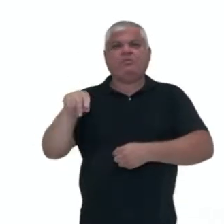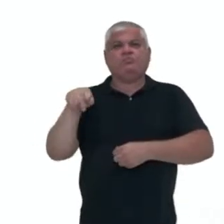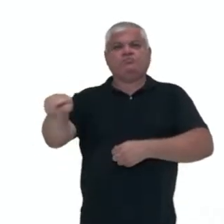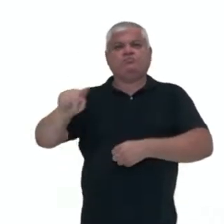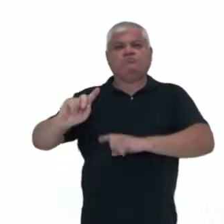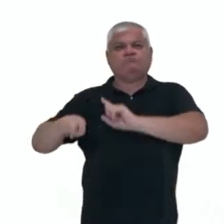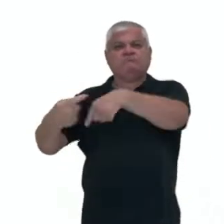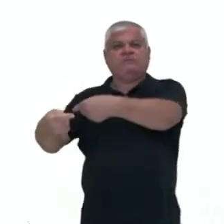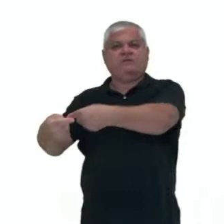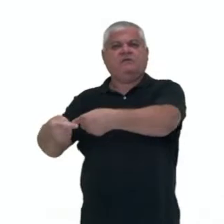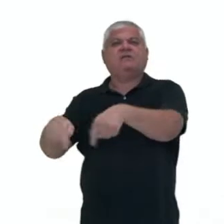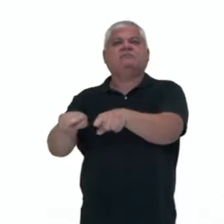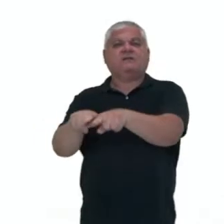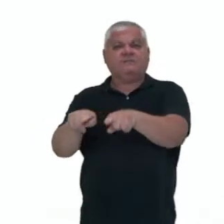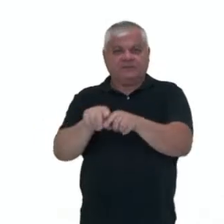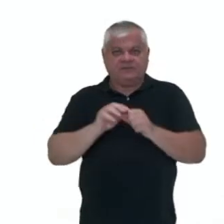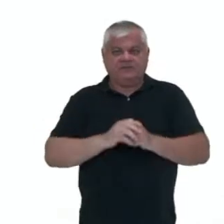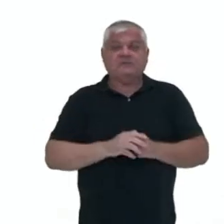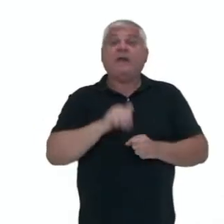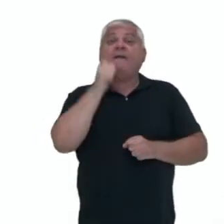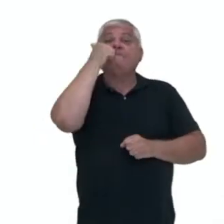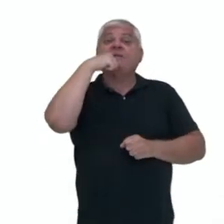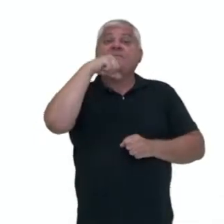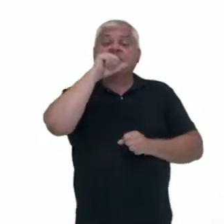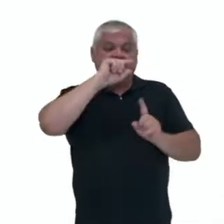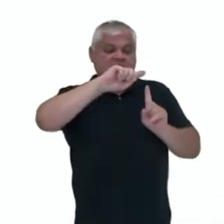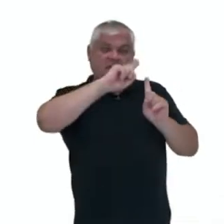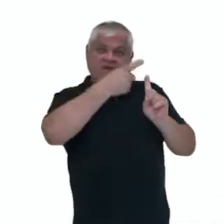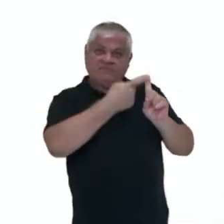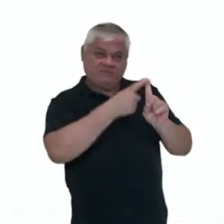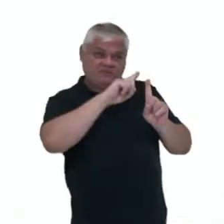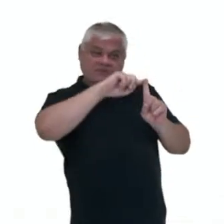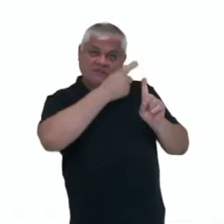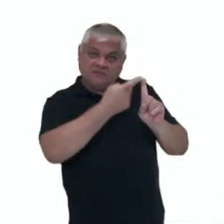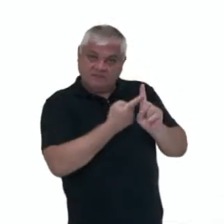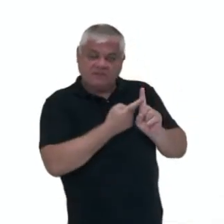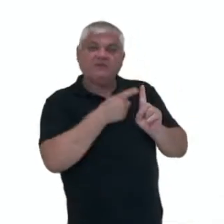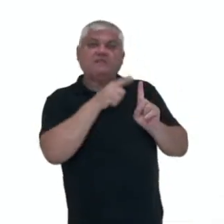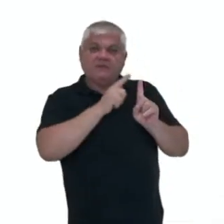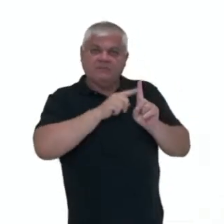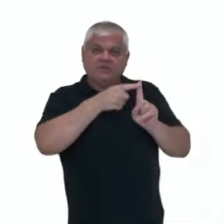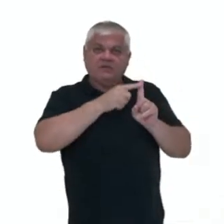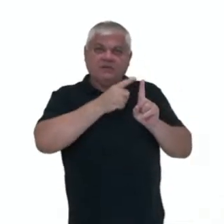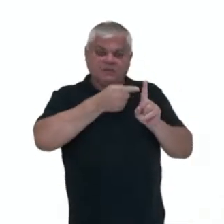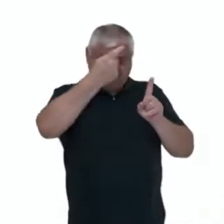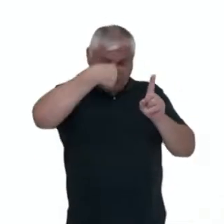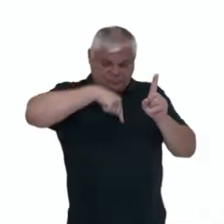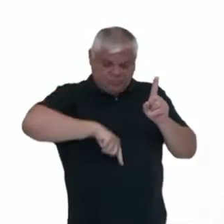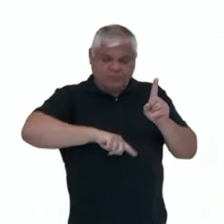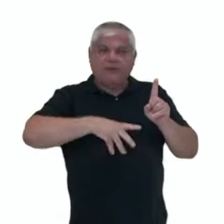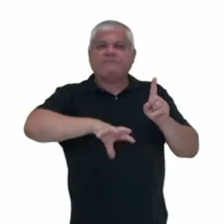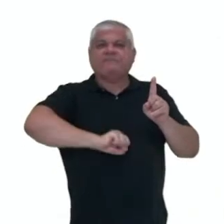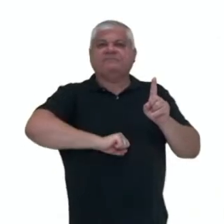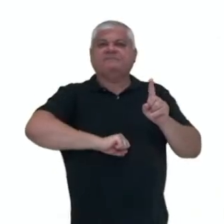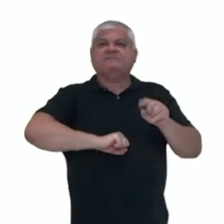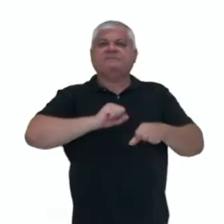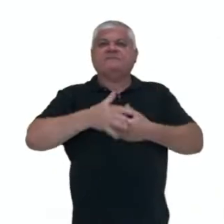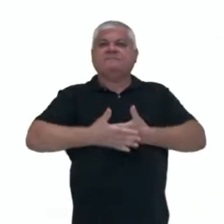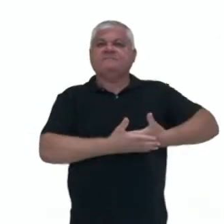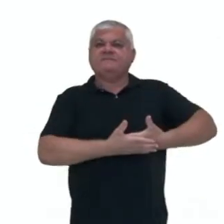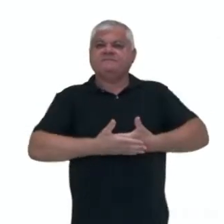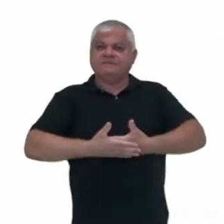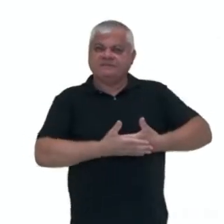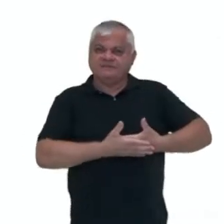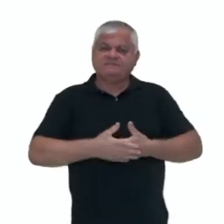vertical via placenta, né, pode passar sem de mãe para filho, e a ingestão de carne ou outro alimento que esteja